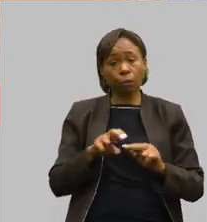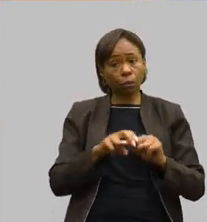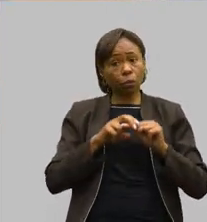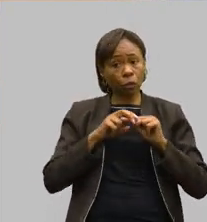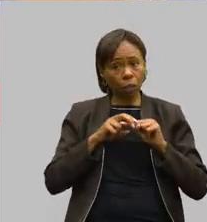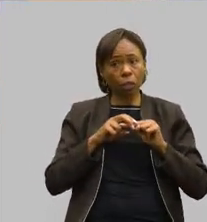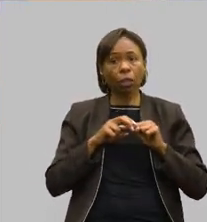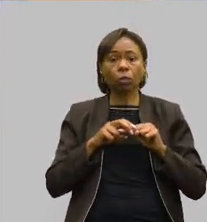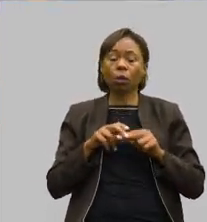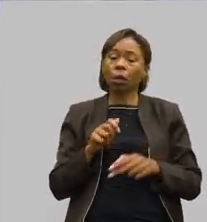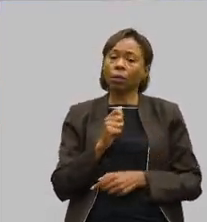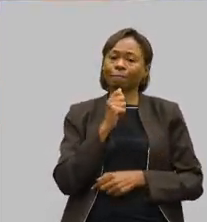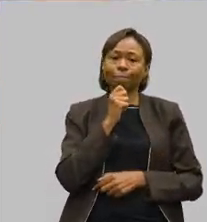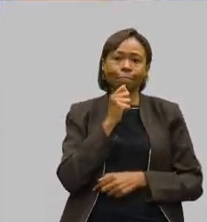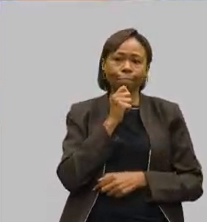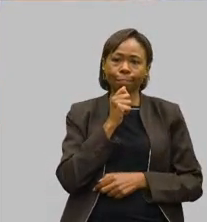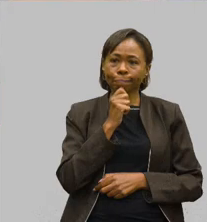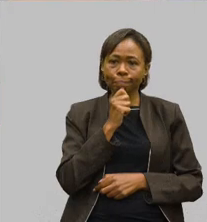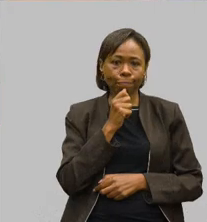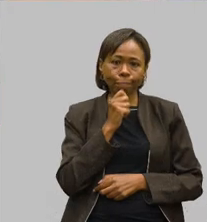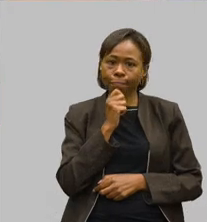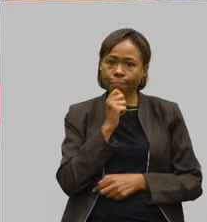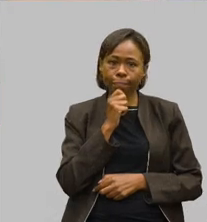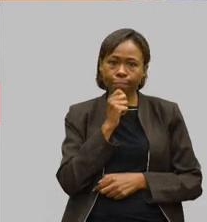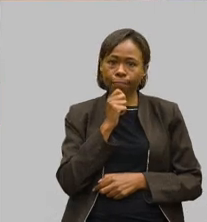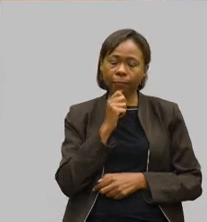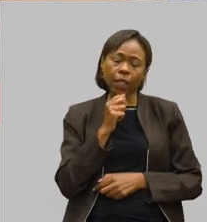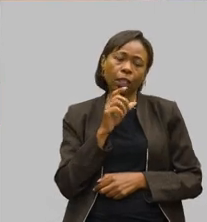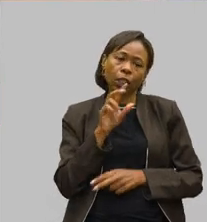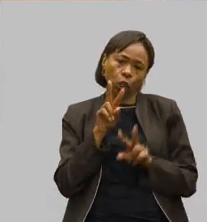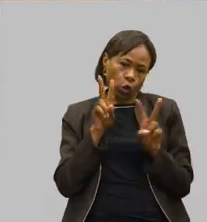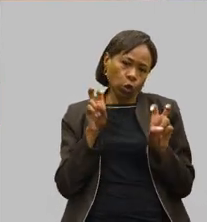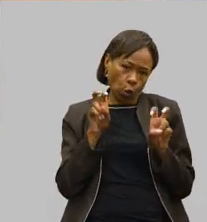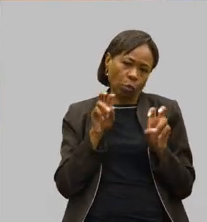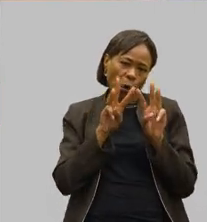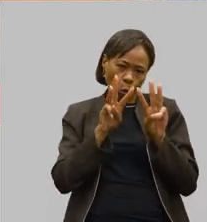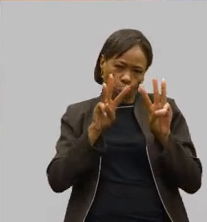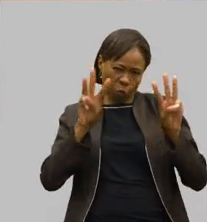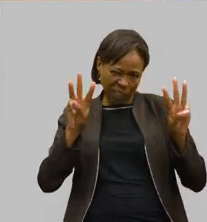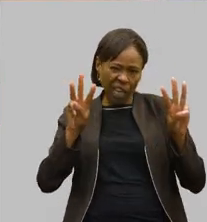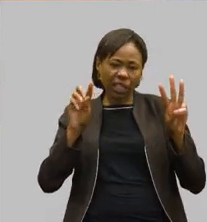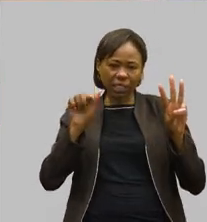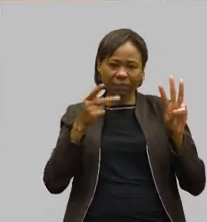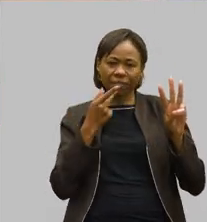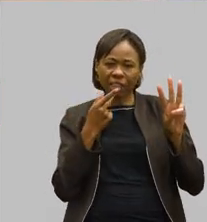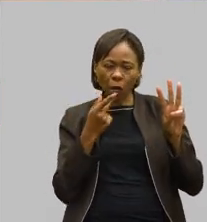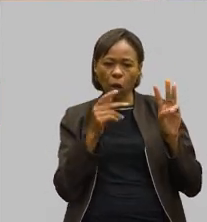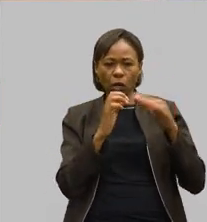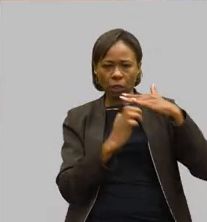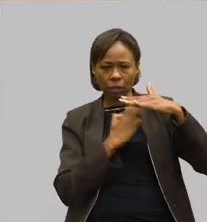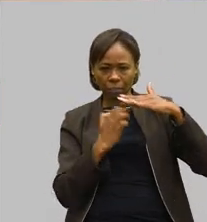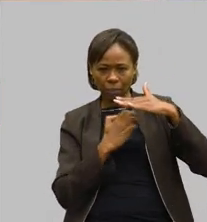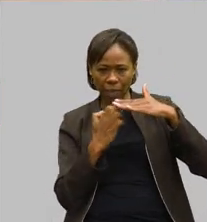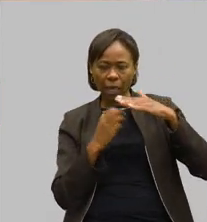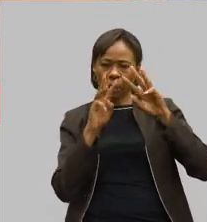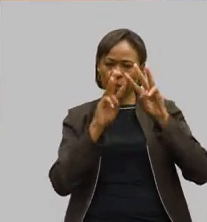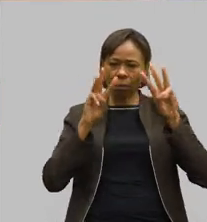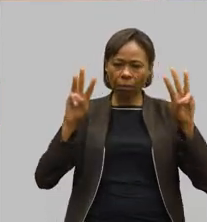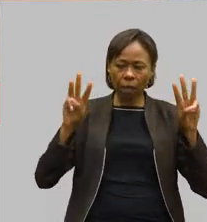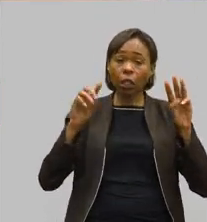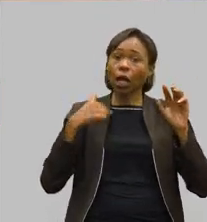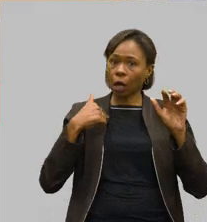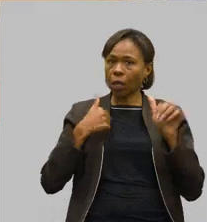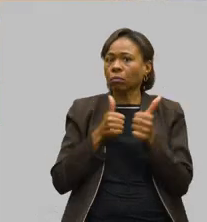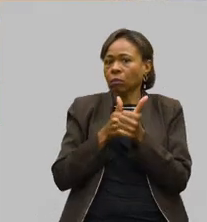provavelmente ainda, em relação ao site que você falou, das empresas que estão sujadas, eu acompanhei esse